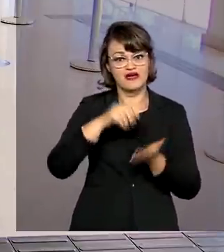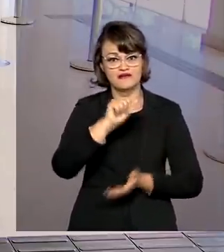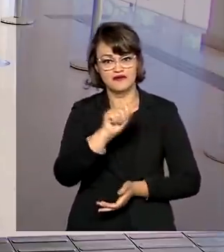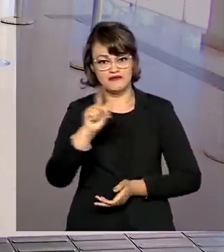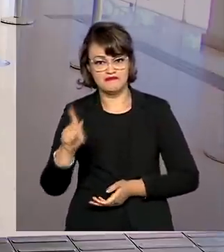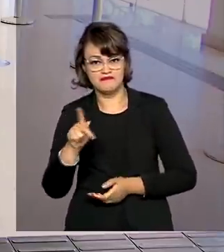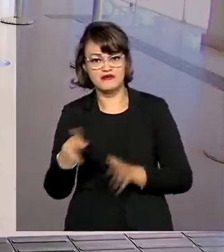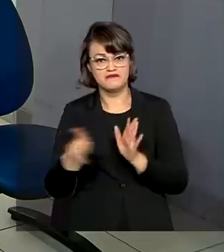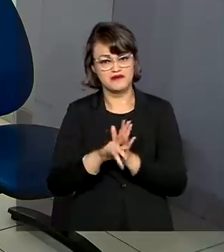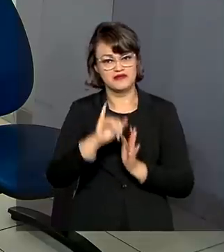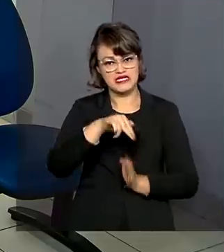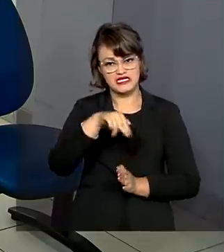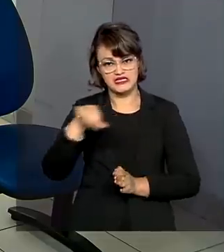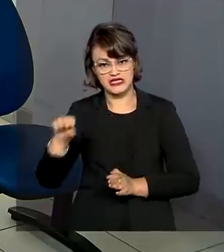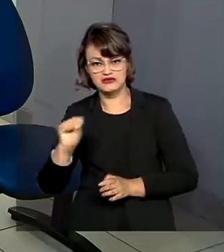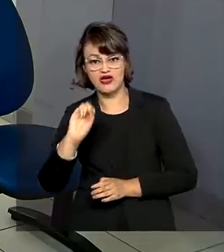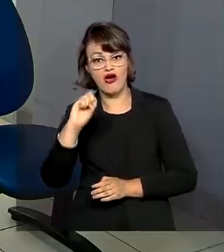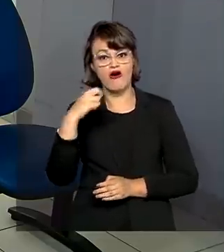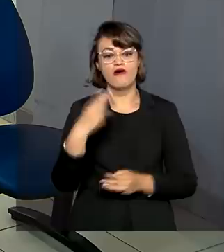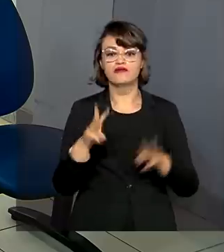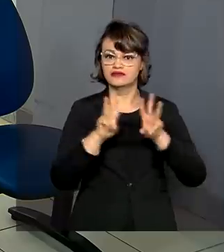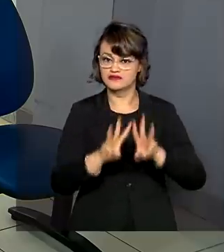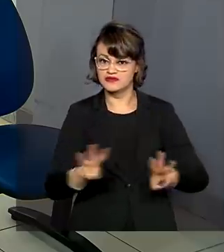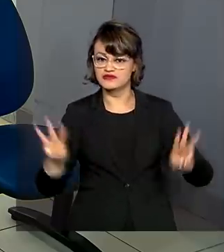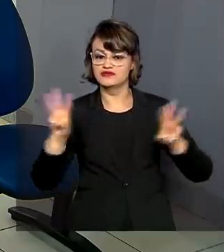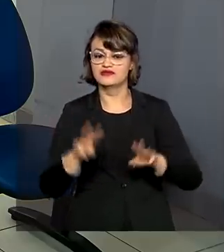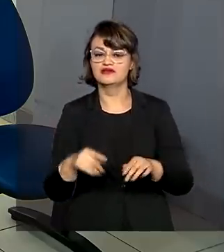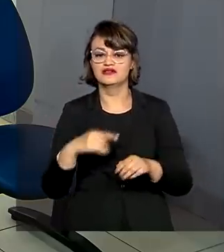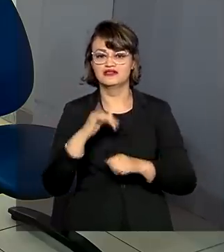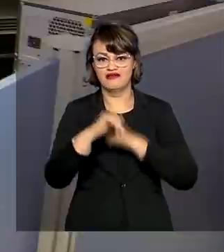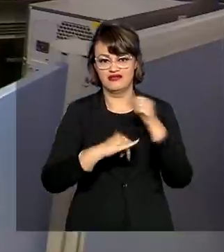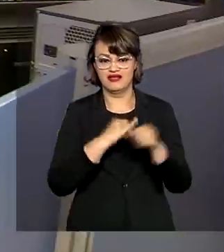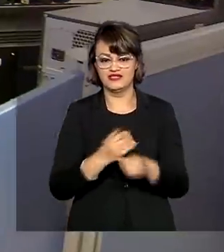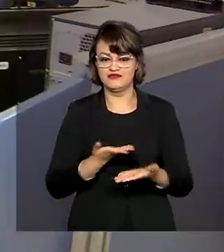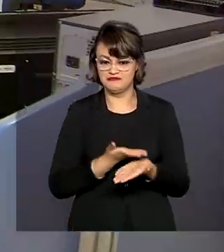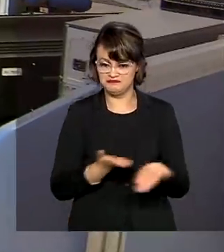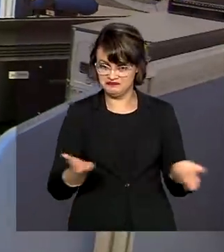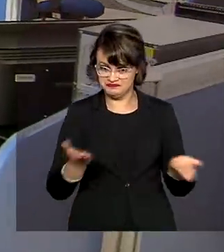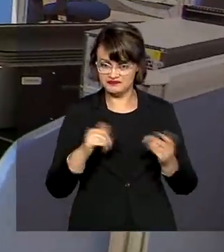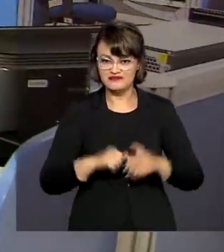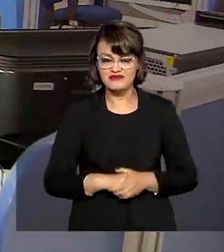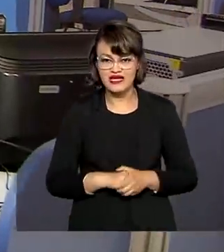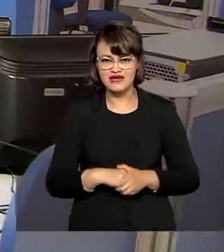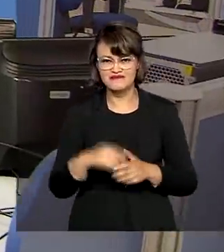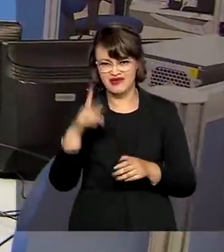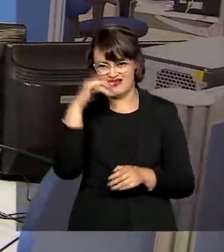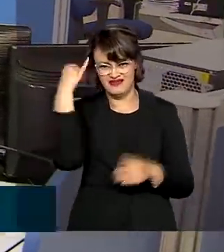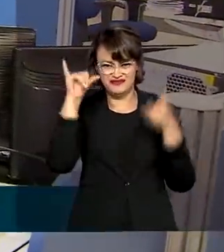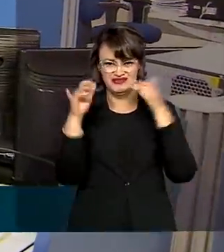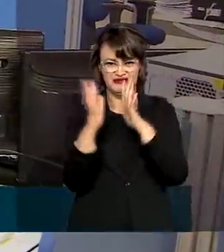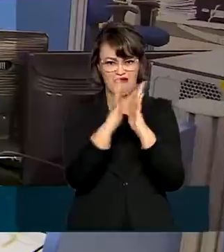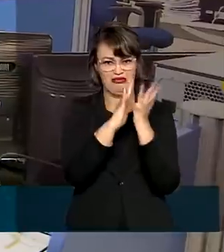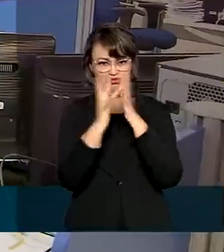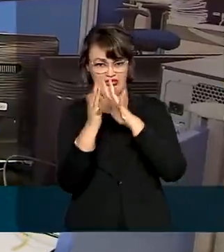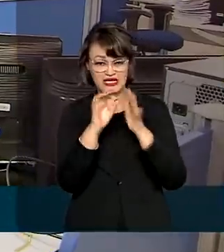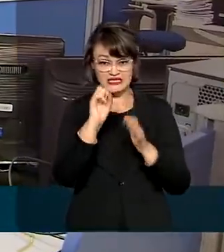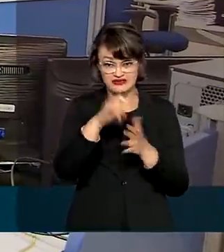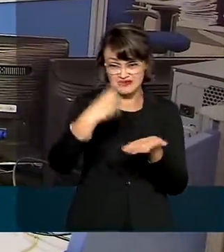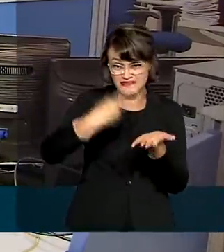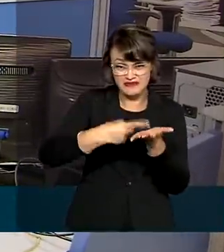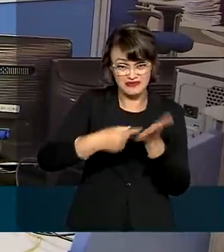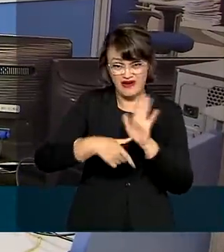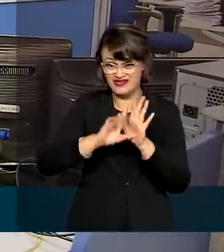Meu INSS ou pela página da Previdência na internet. Para evitar aglomerações, quem não tiver horário